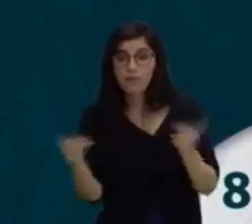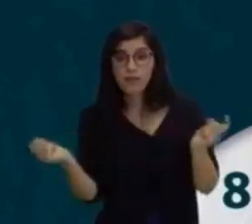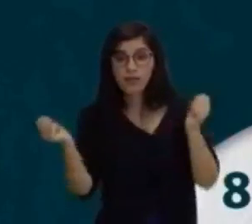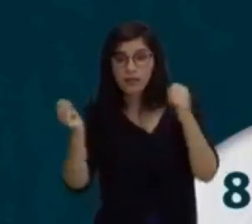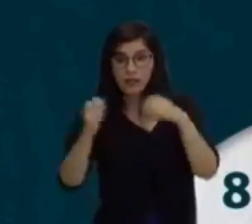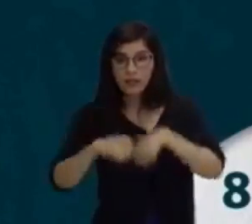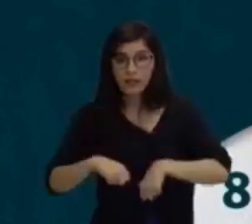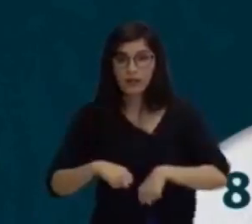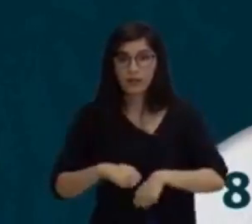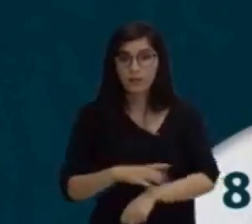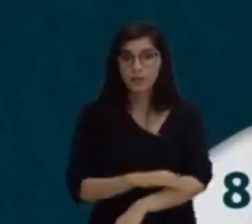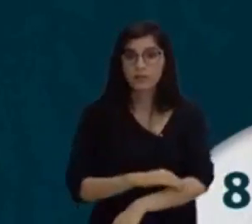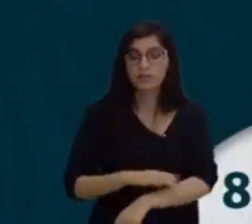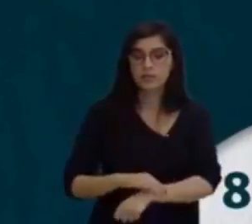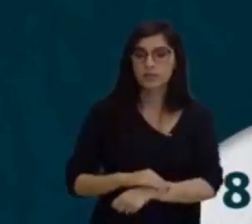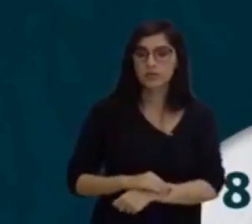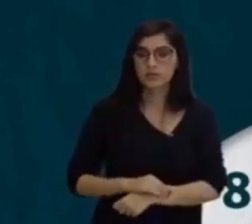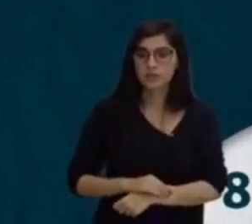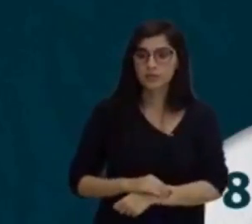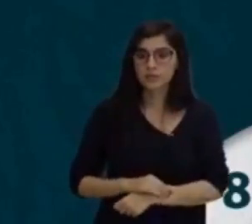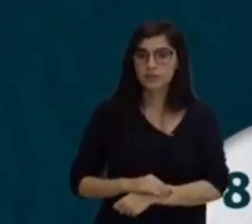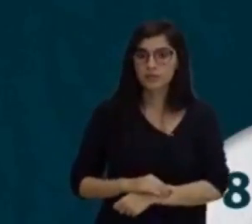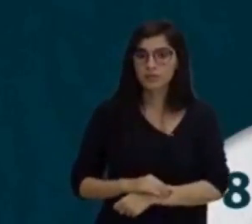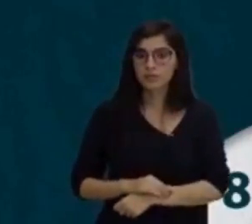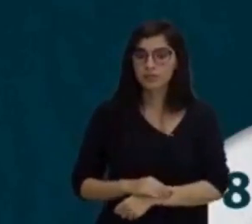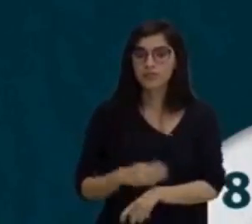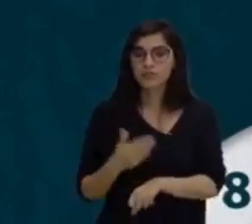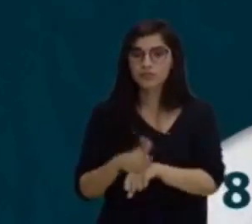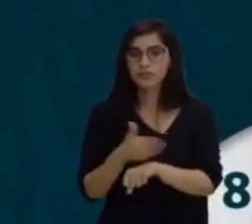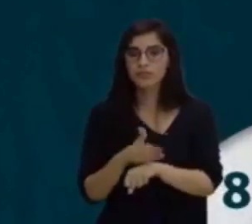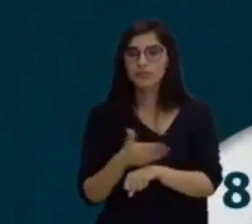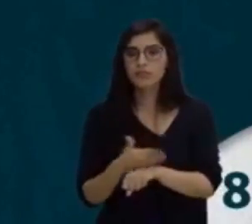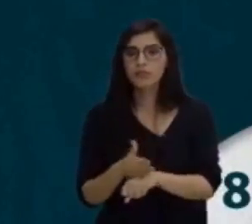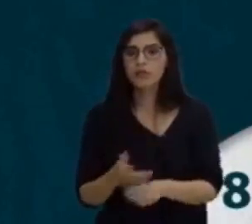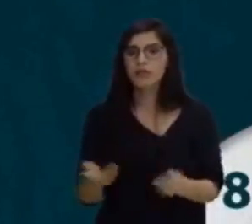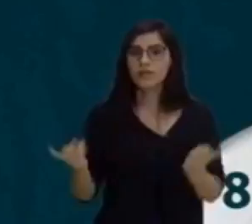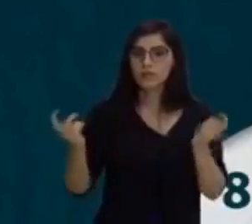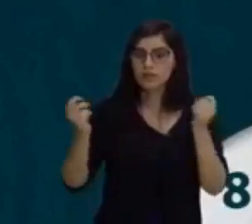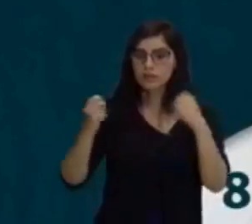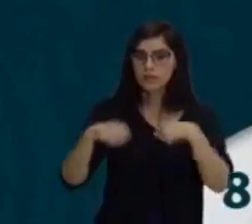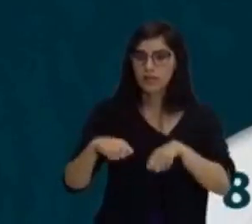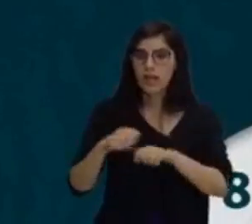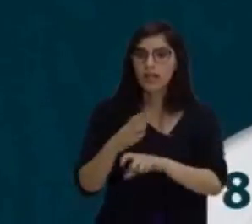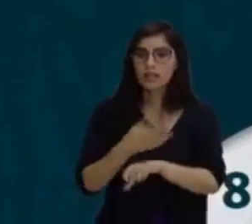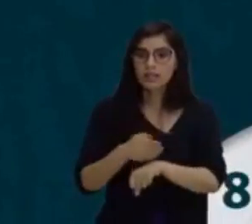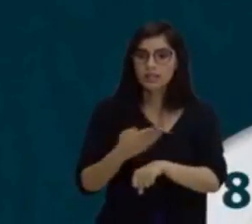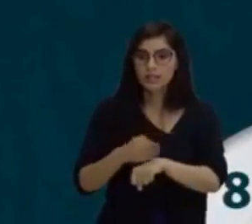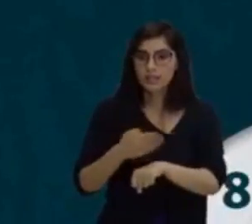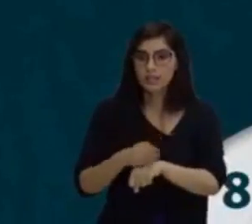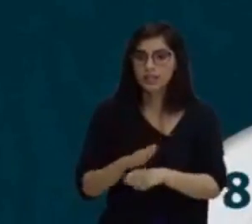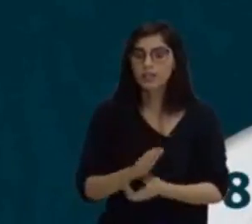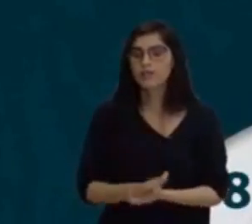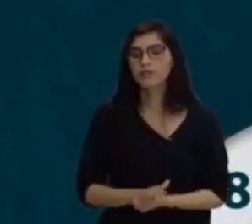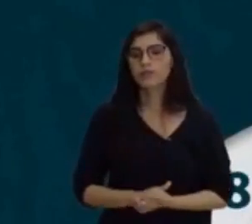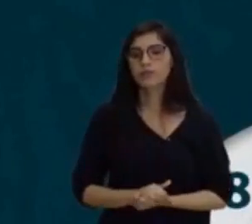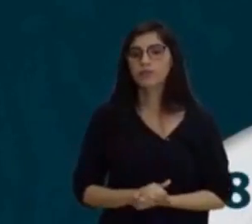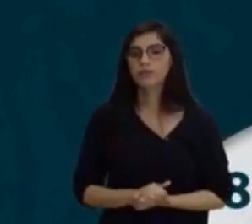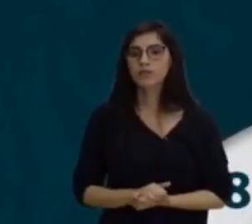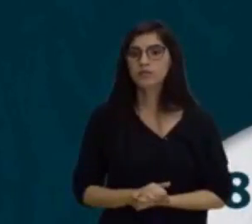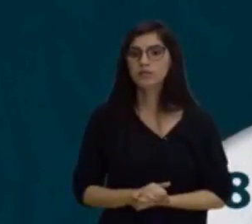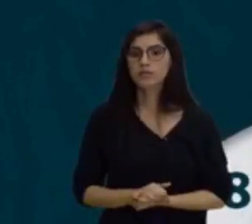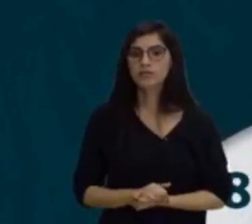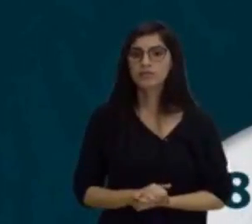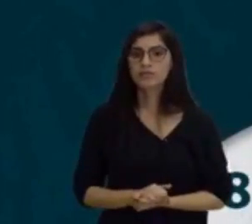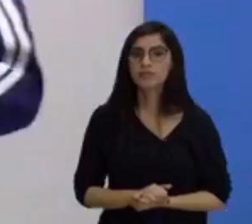física condicional, que se refere à capacidade de ser treinável. Mais